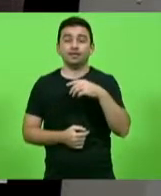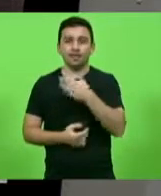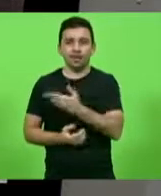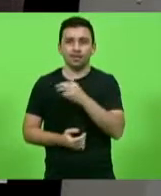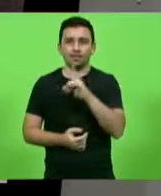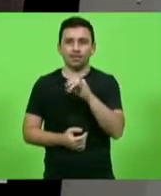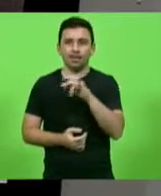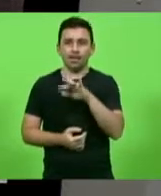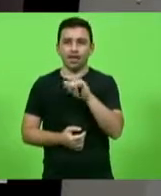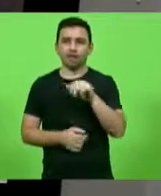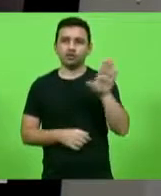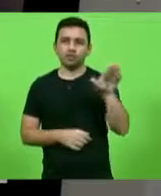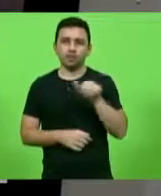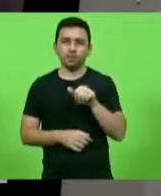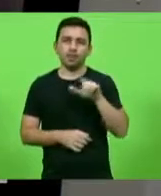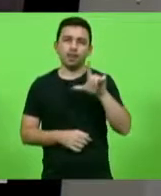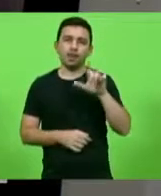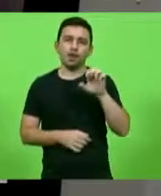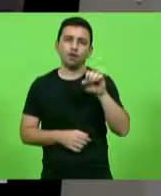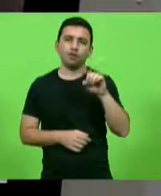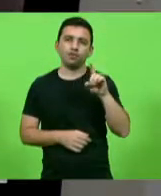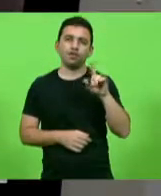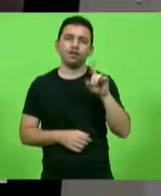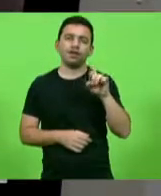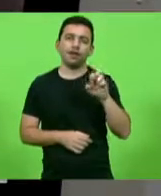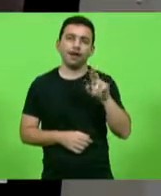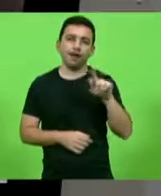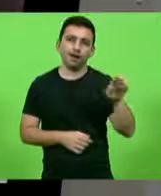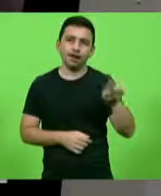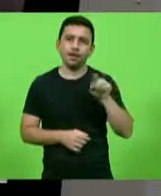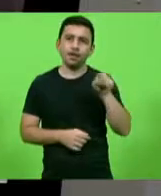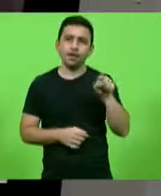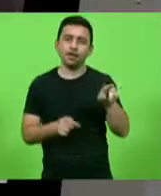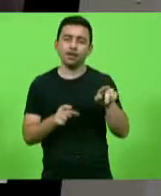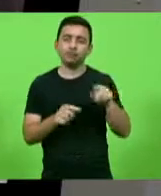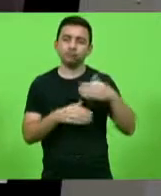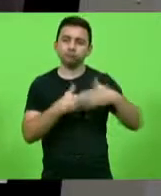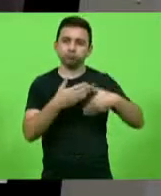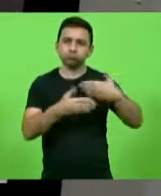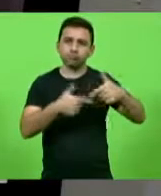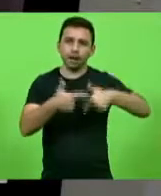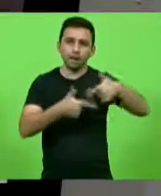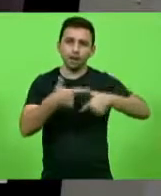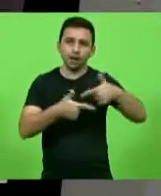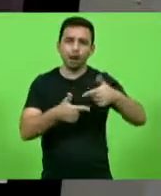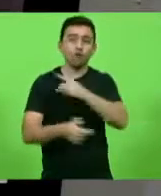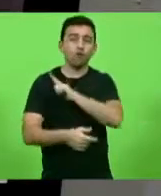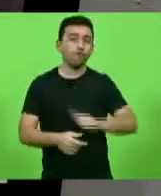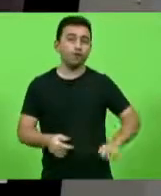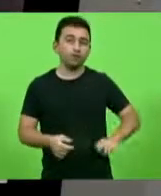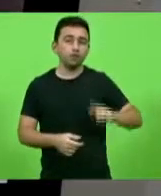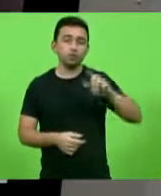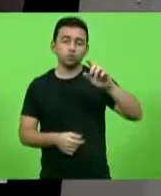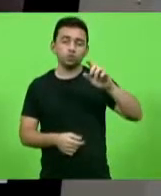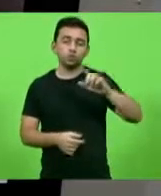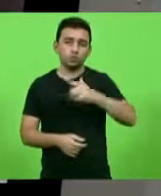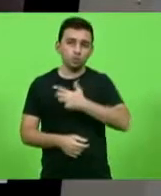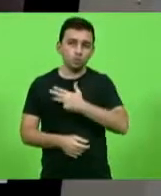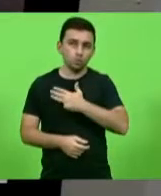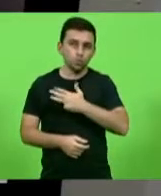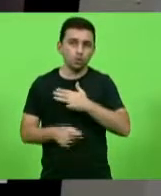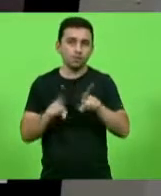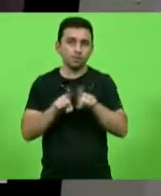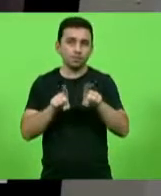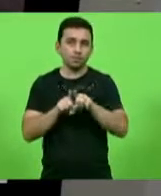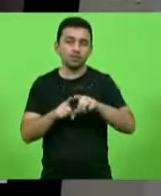Leodegar, que atuou no Ministério das Cidades durante o governo Lula e Dilma. Ora, não foi uma coincidência, porque poderia ter estado no governo do Lula aí